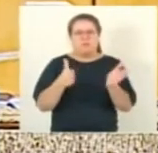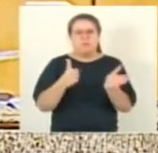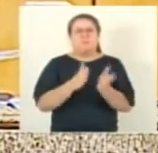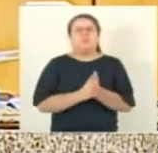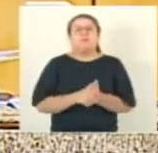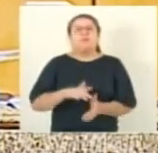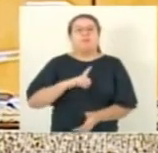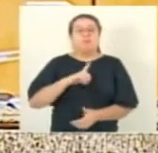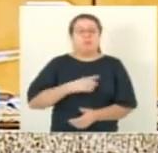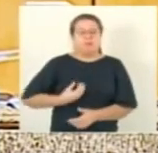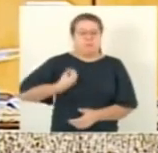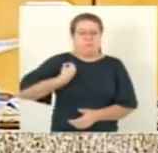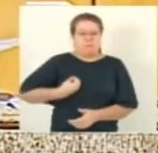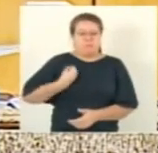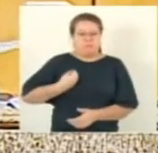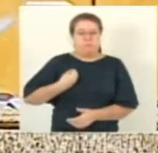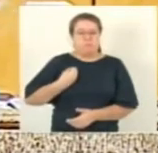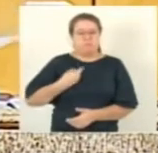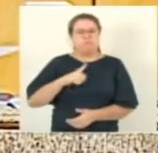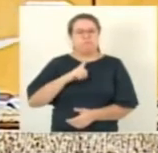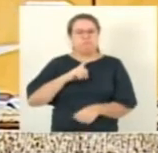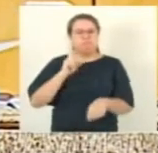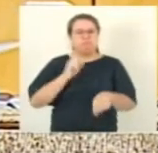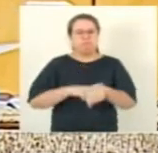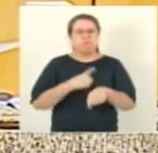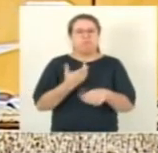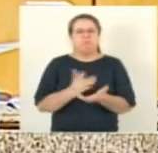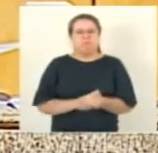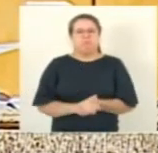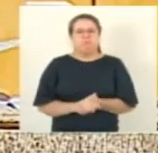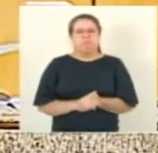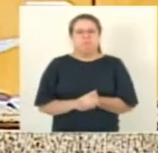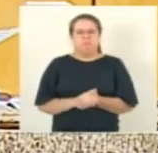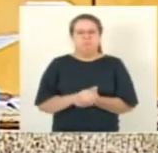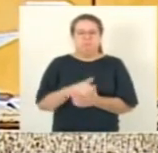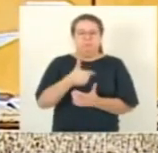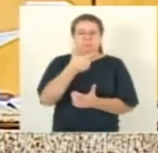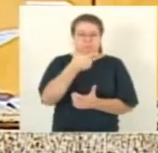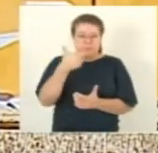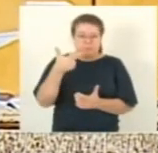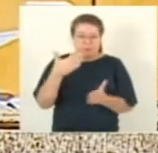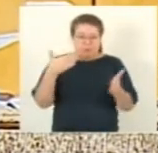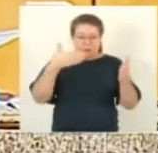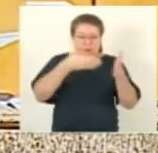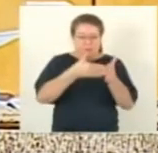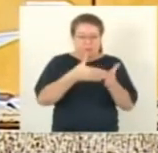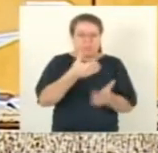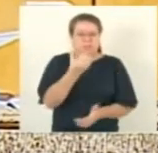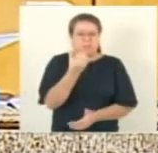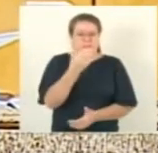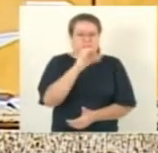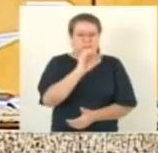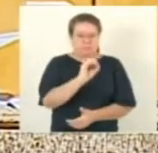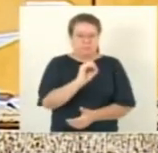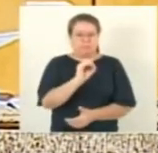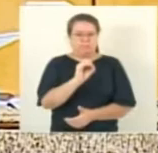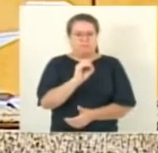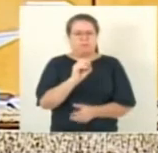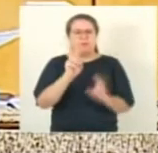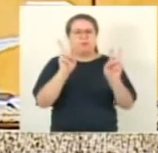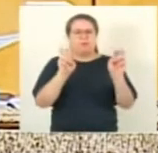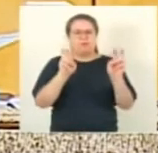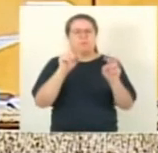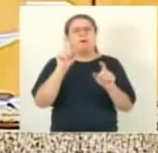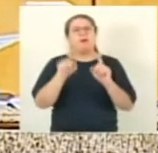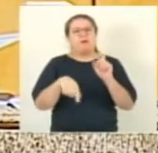Acoro nesse momento. Então, do item 22 ao item 60, tratam-se